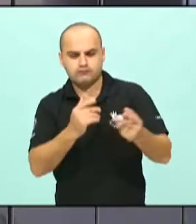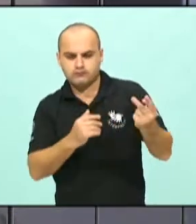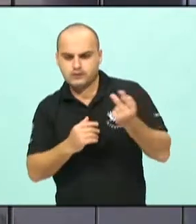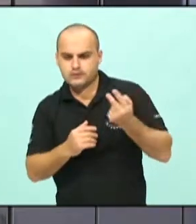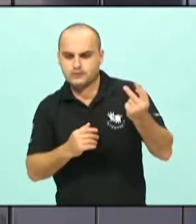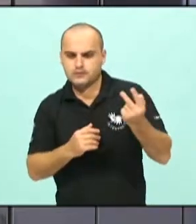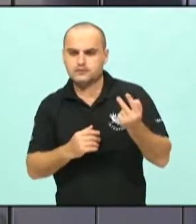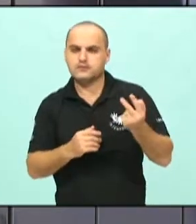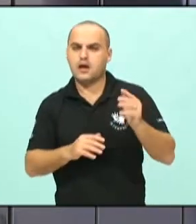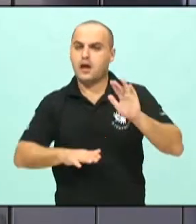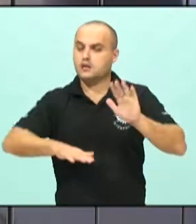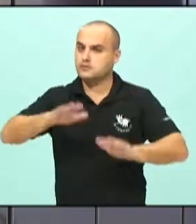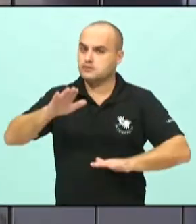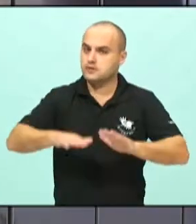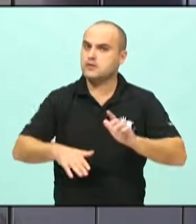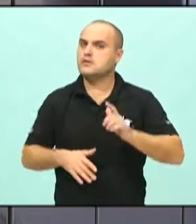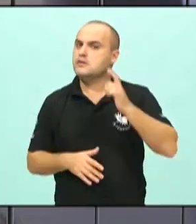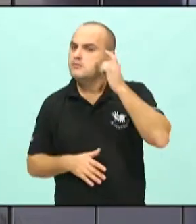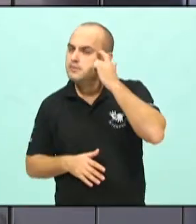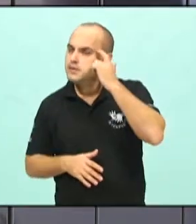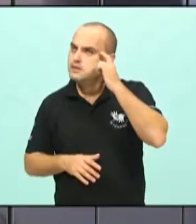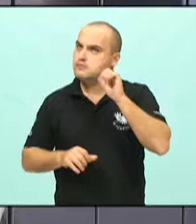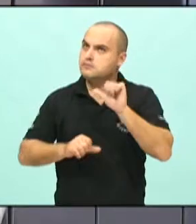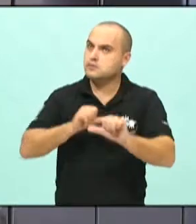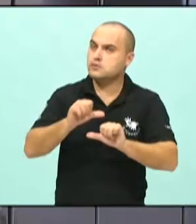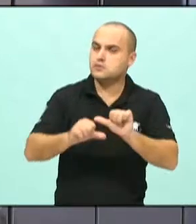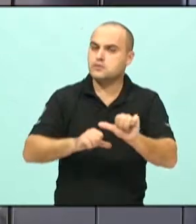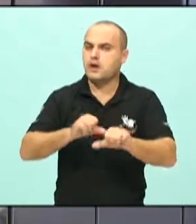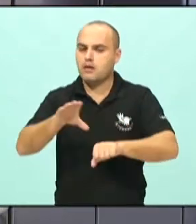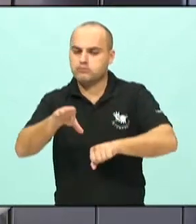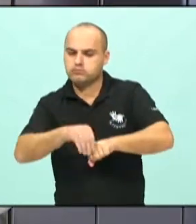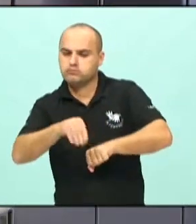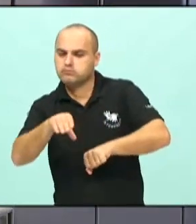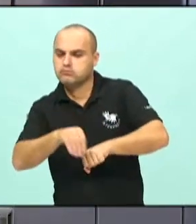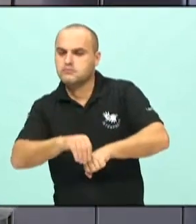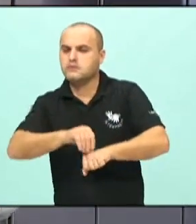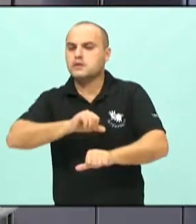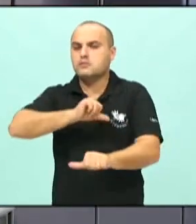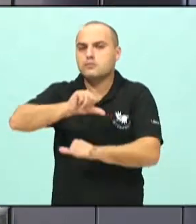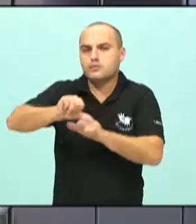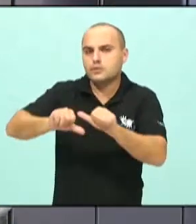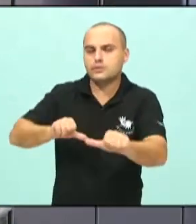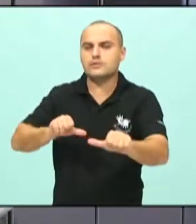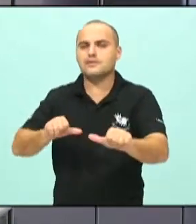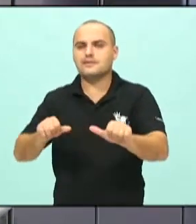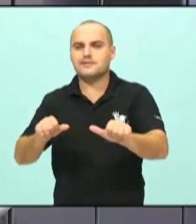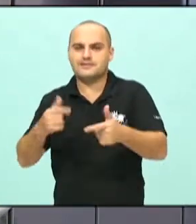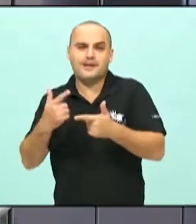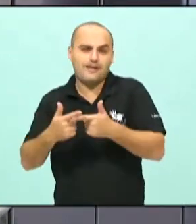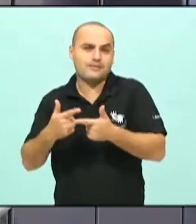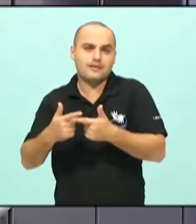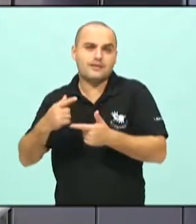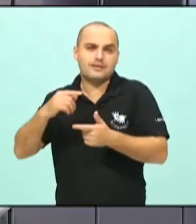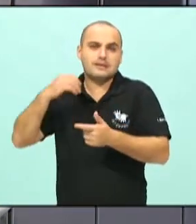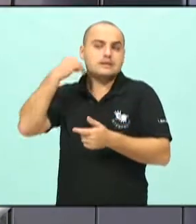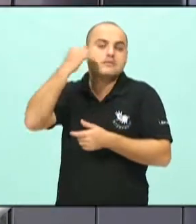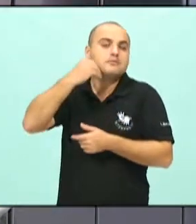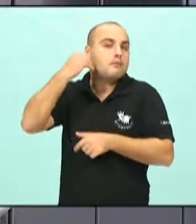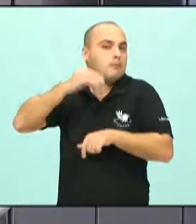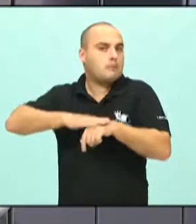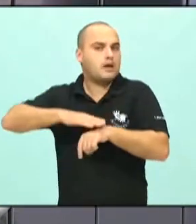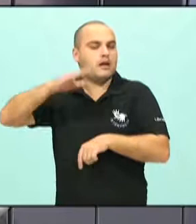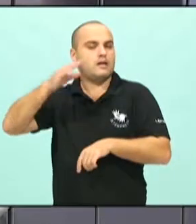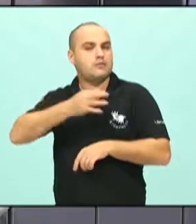a gente pode ir mudando e adquirindo outros conhecimentos que fazem com que a gente mude ou vá variando um pouco a nossa